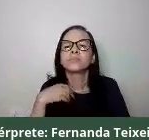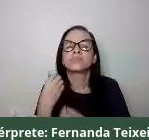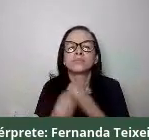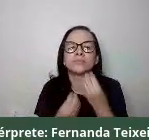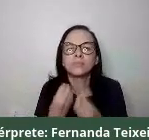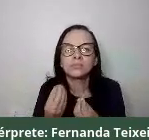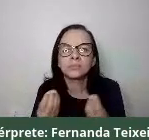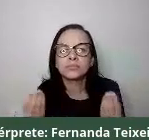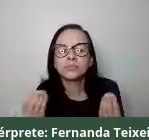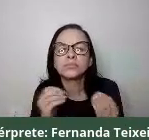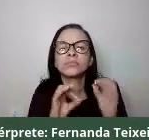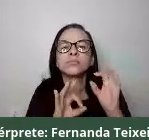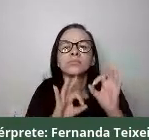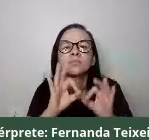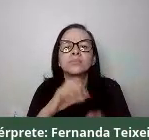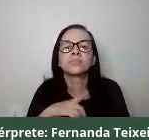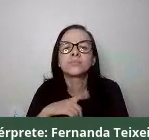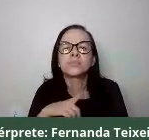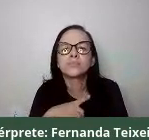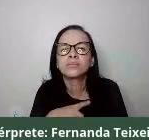Geografar, fizemos, nós temos aí